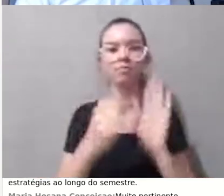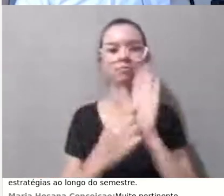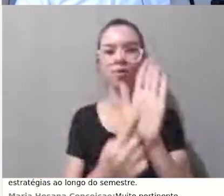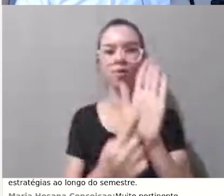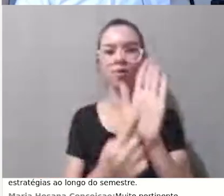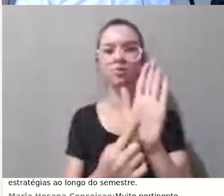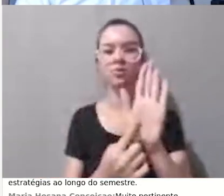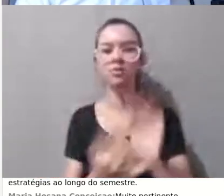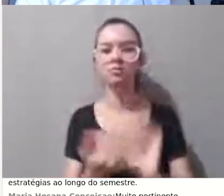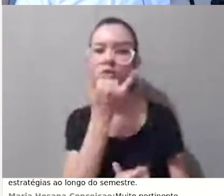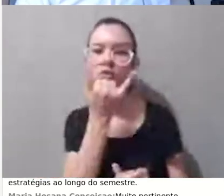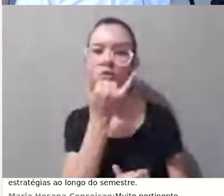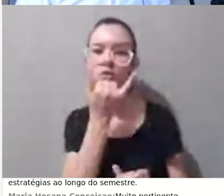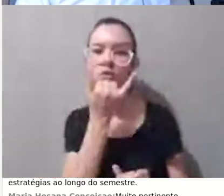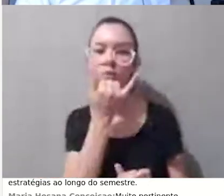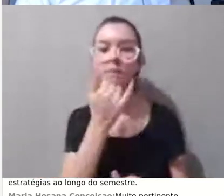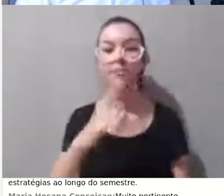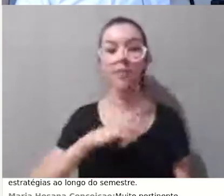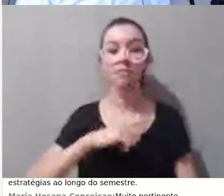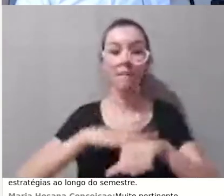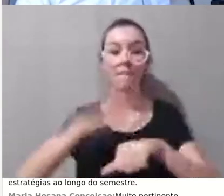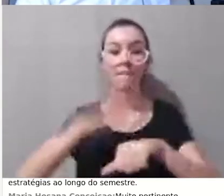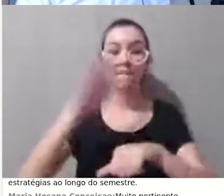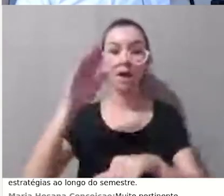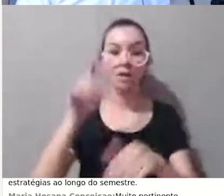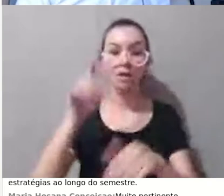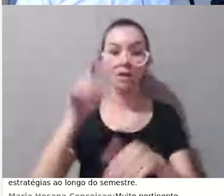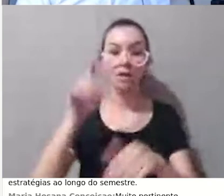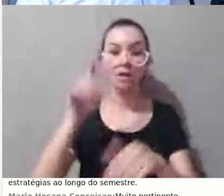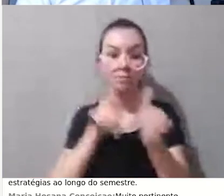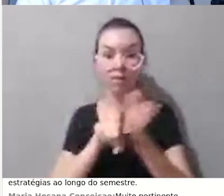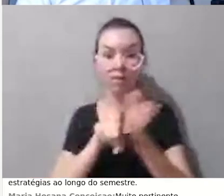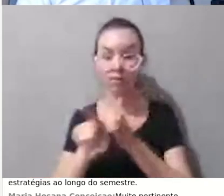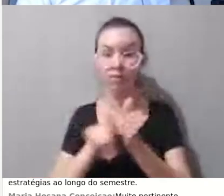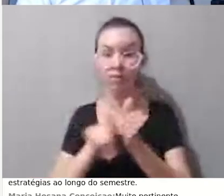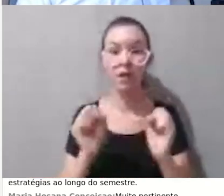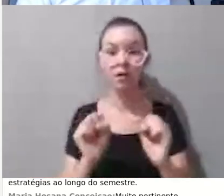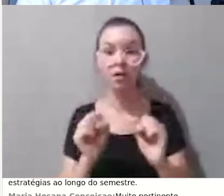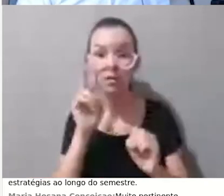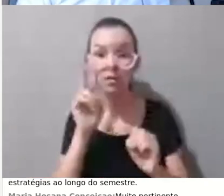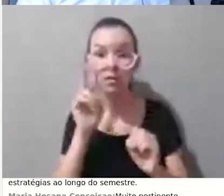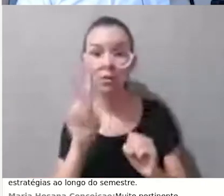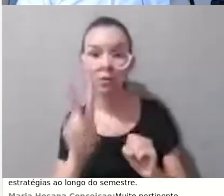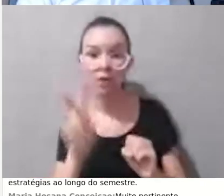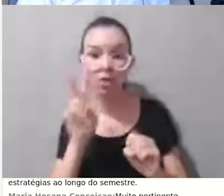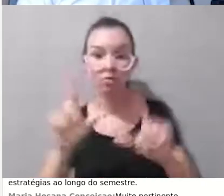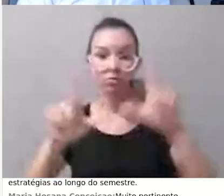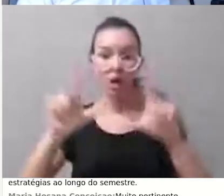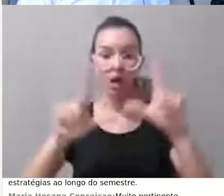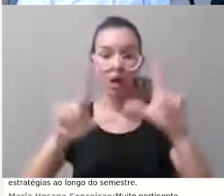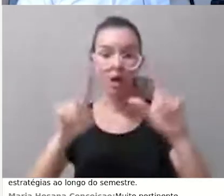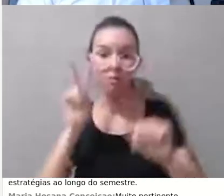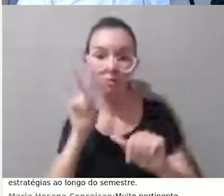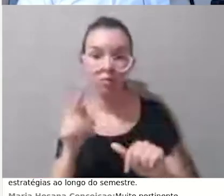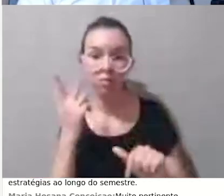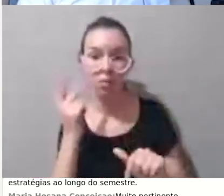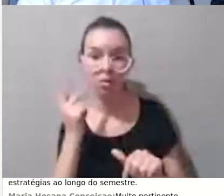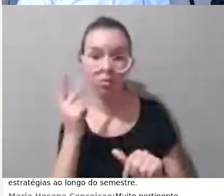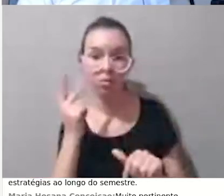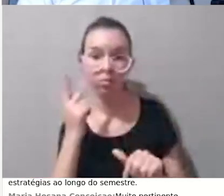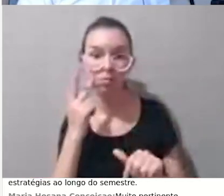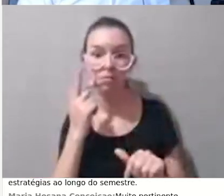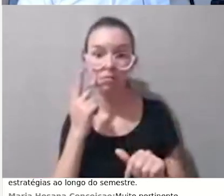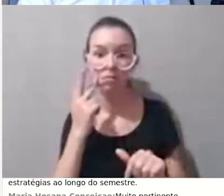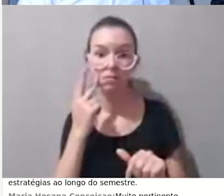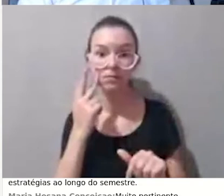perguntas depois, tá, Tiago? Ele está partilhando a tela agora, perdão? Ah, já está assim, Tiago. Tá, então quando para o